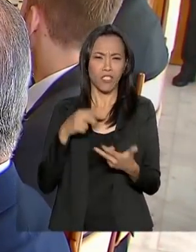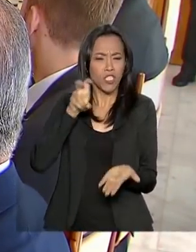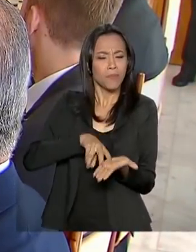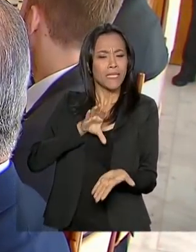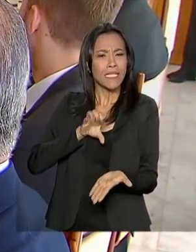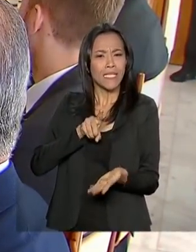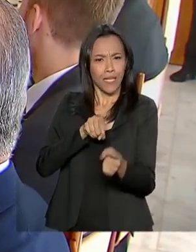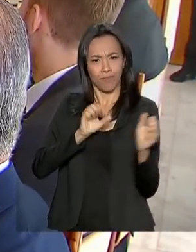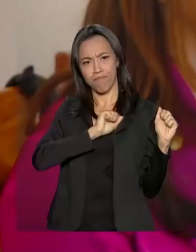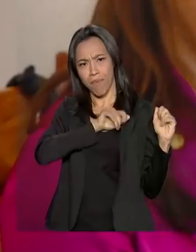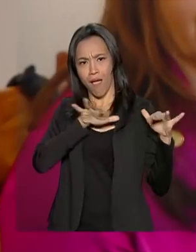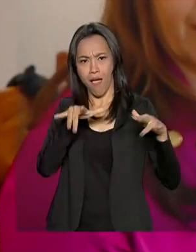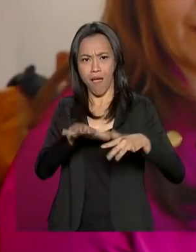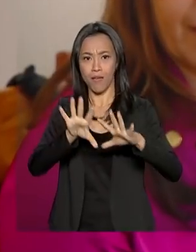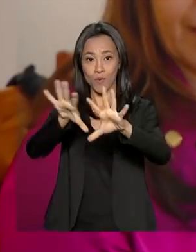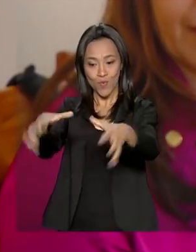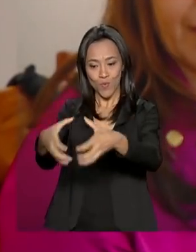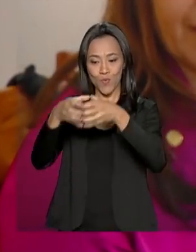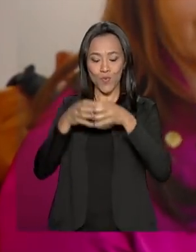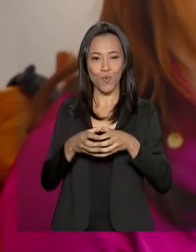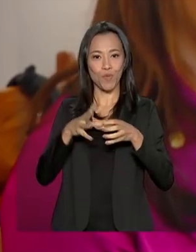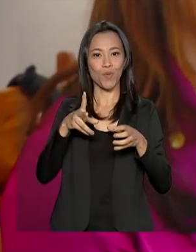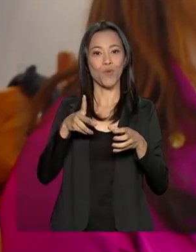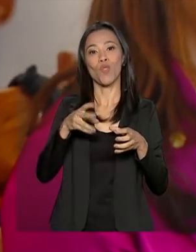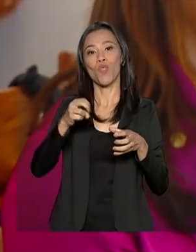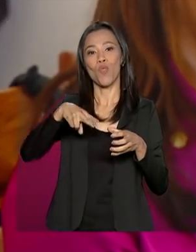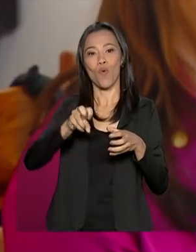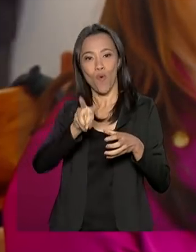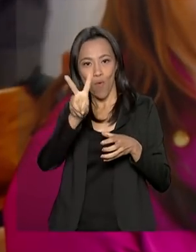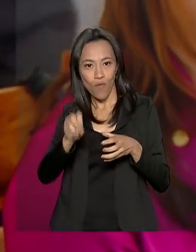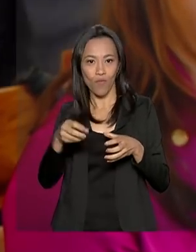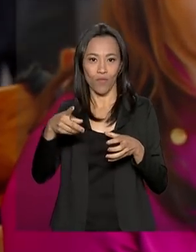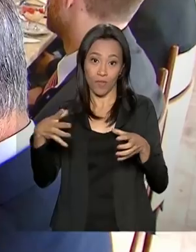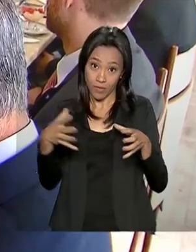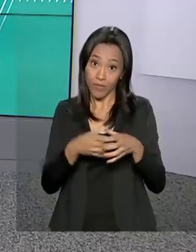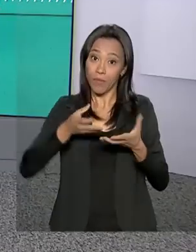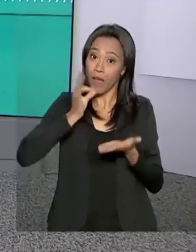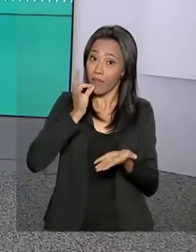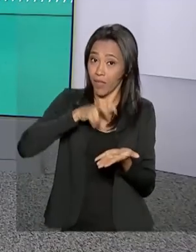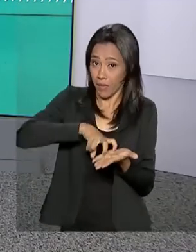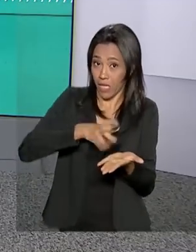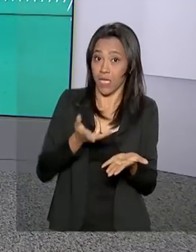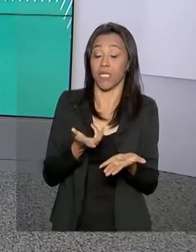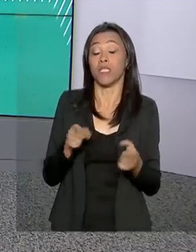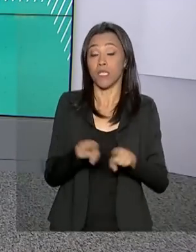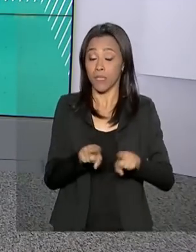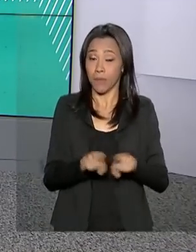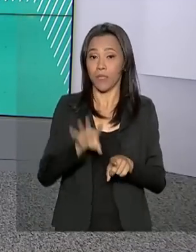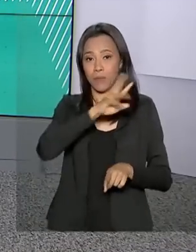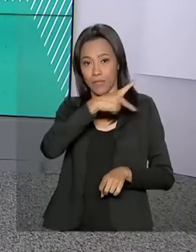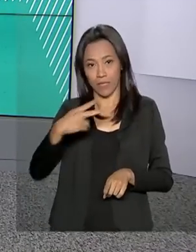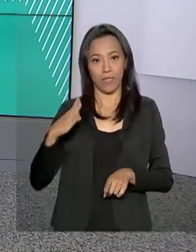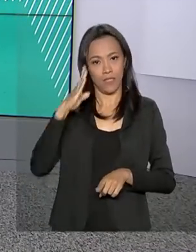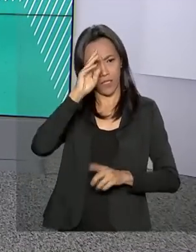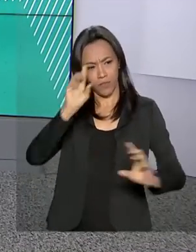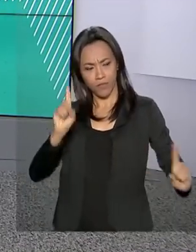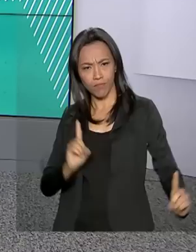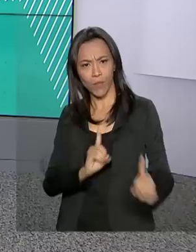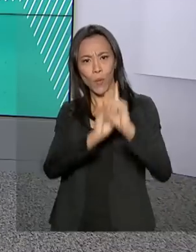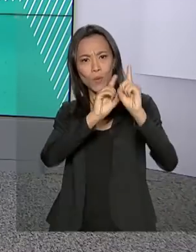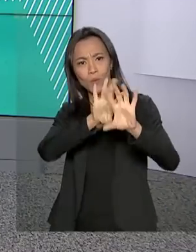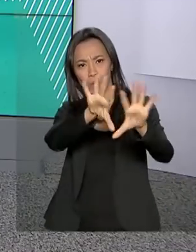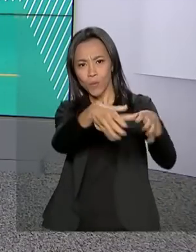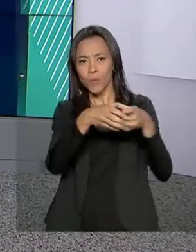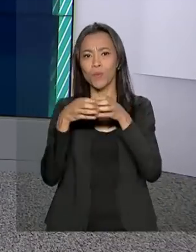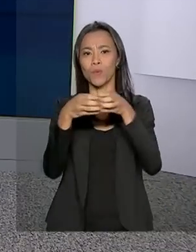recebeu integrantes do Partido Novo num café da manhã no Palácio do Planalto. O presidente também teve encontro com deputados